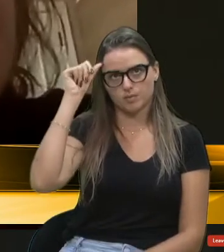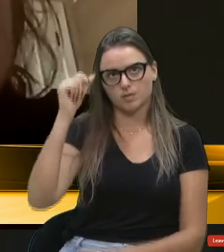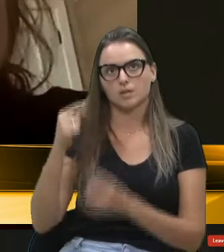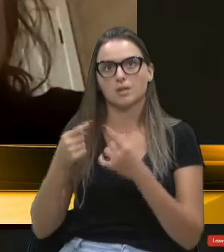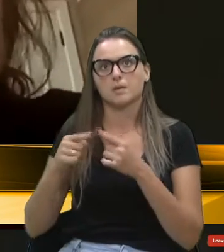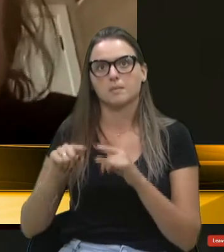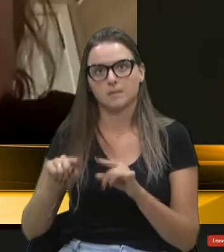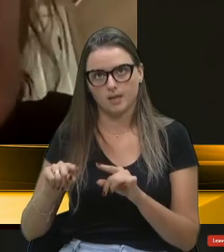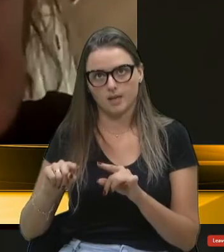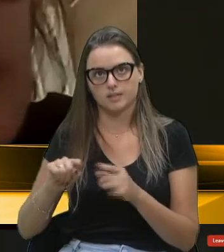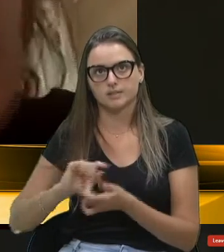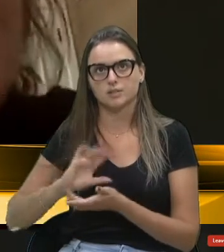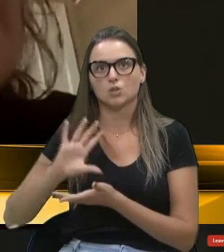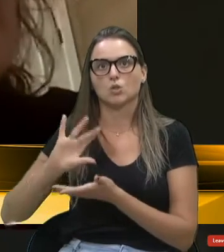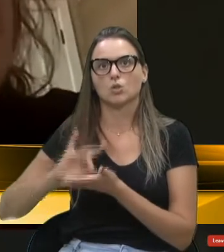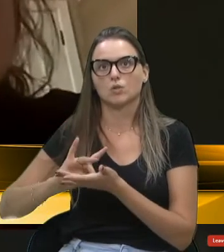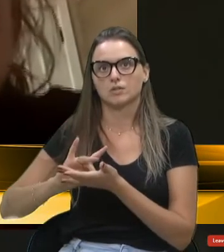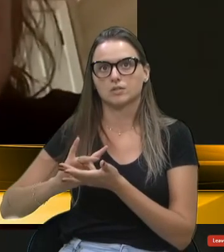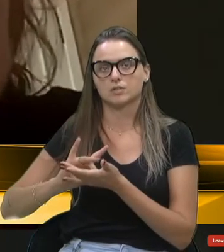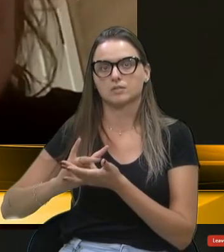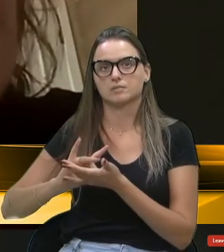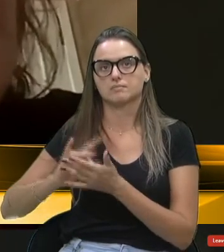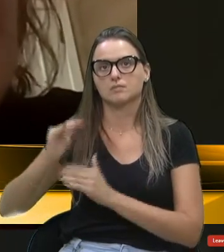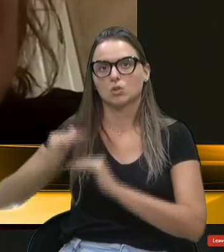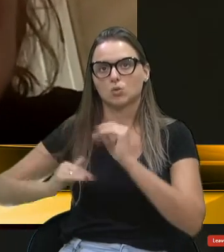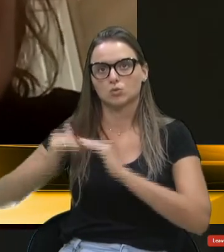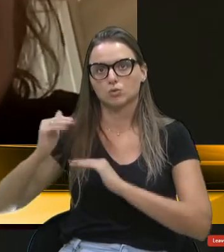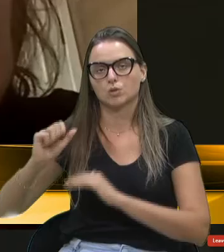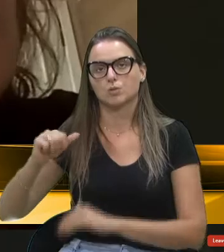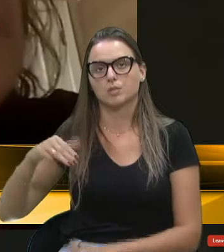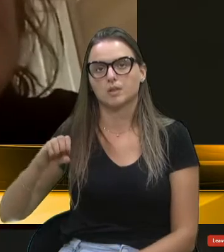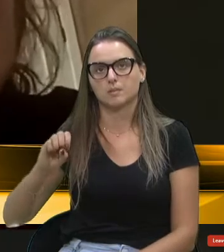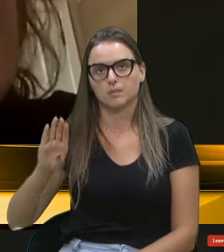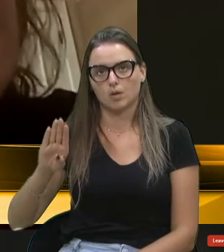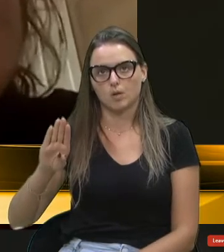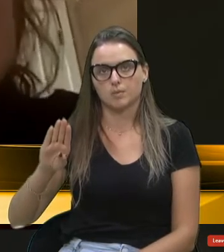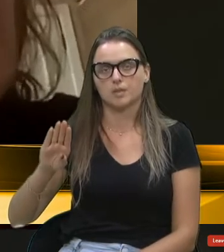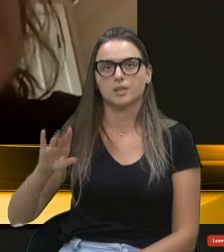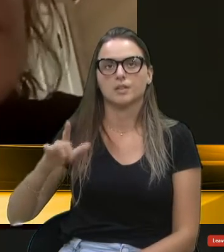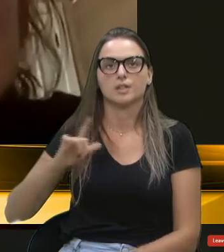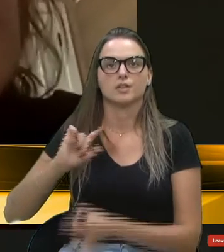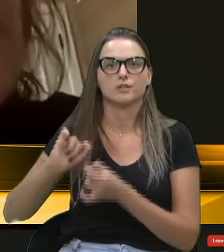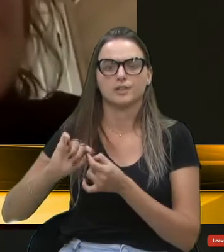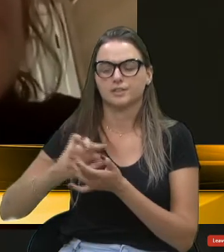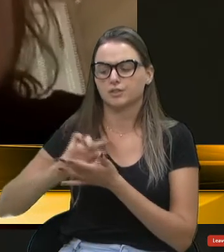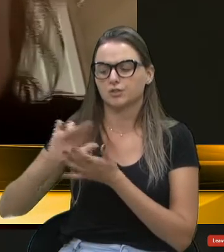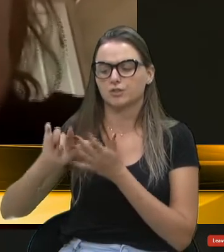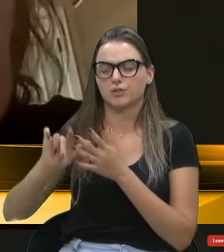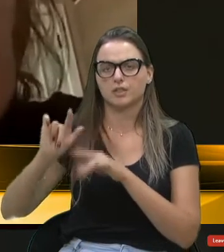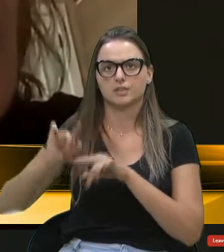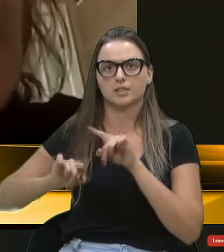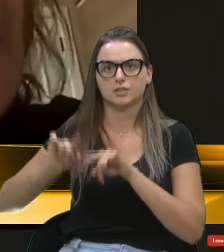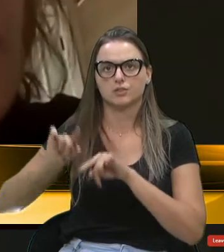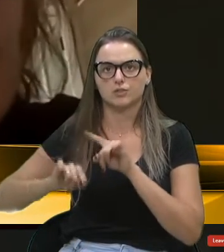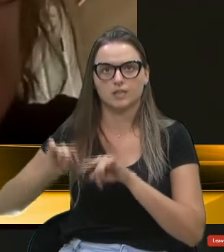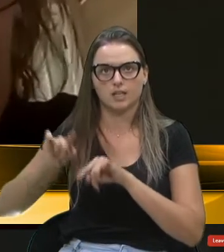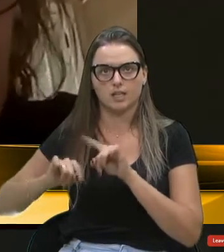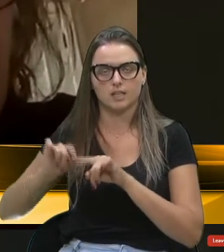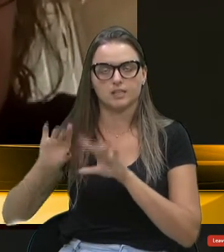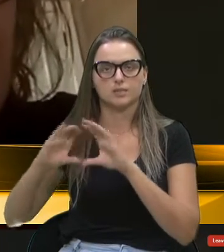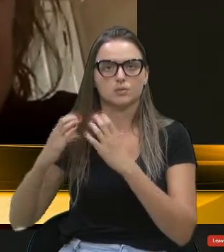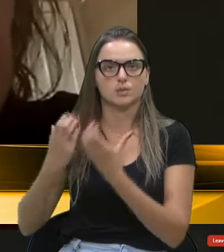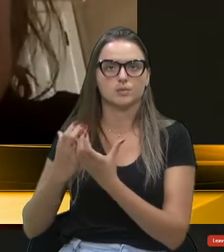município, construiu uma sede para a MOB, onde ali eram feitas diversas atividades com aquela